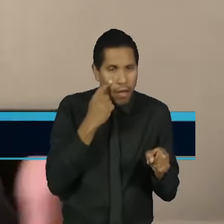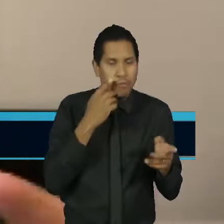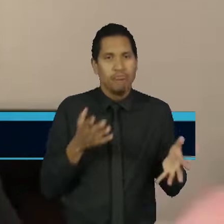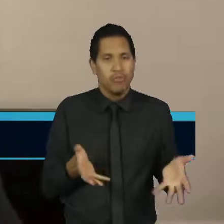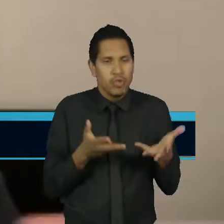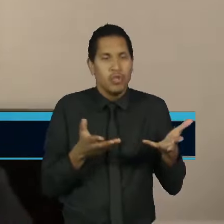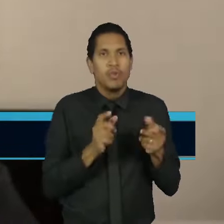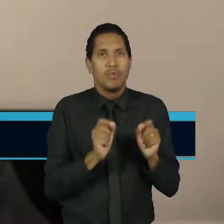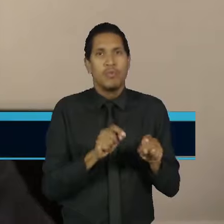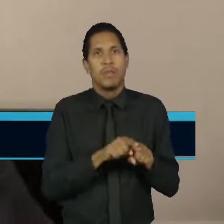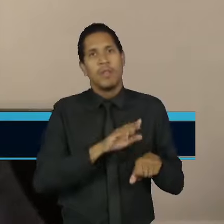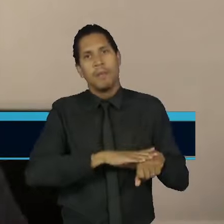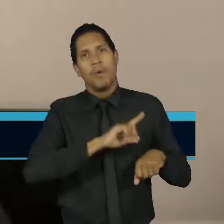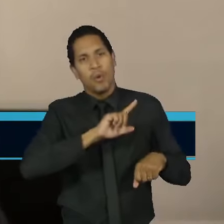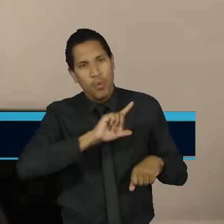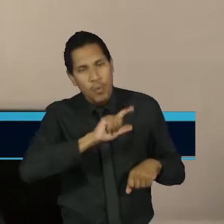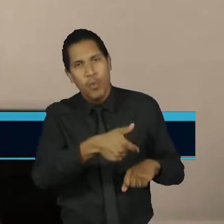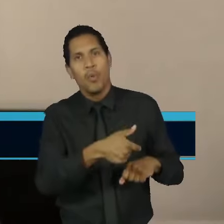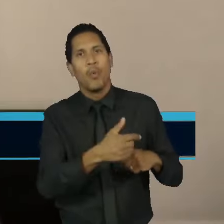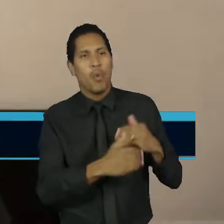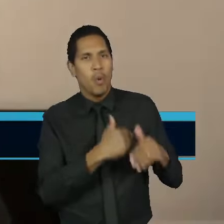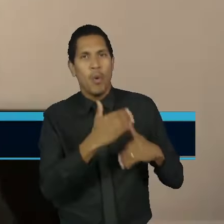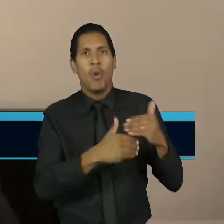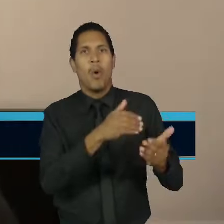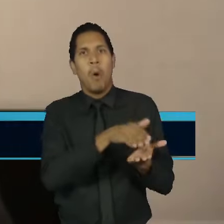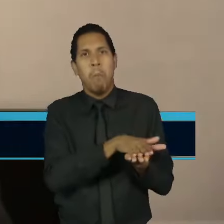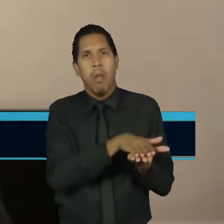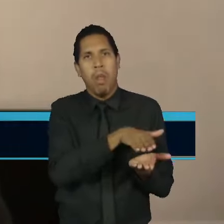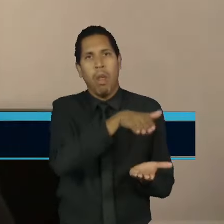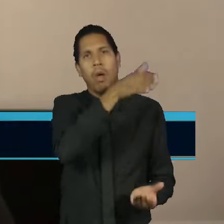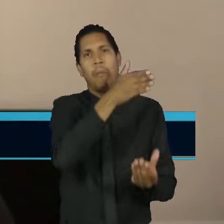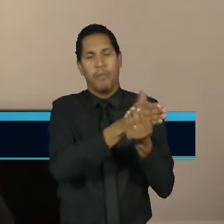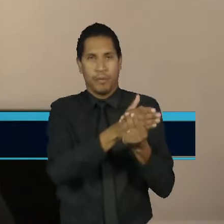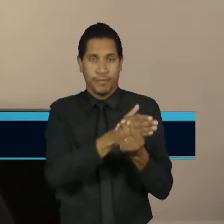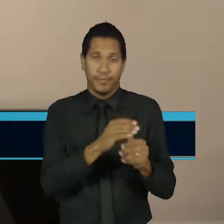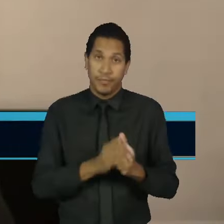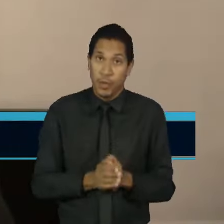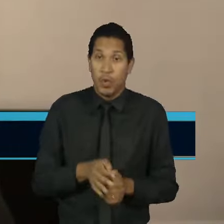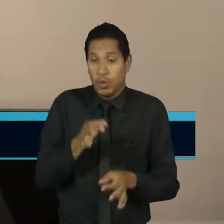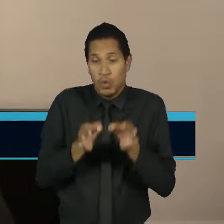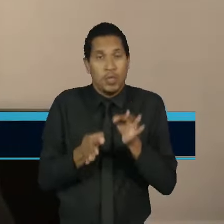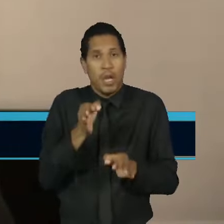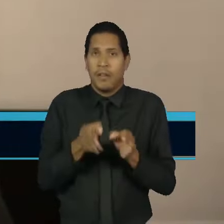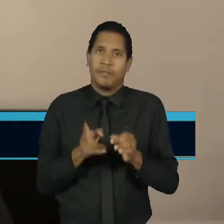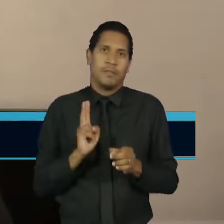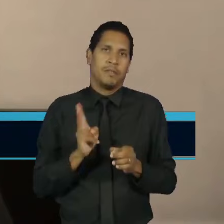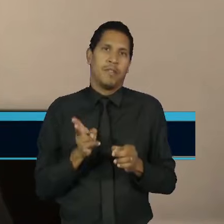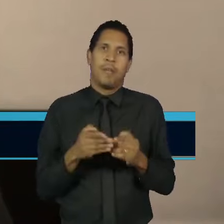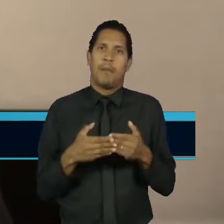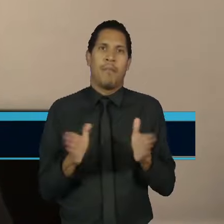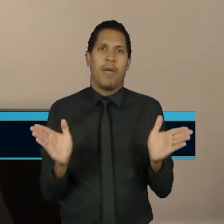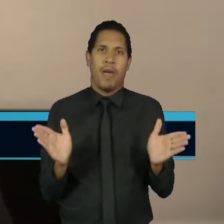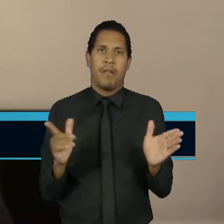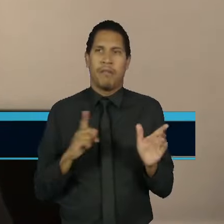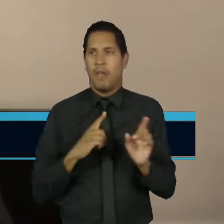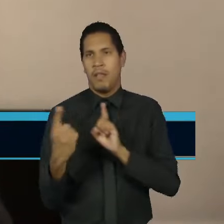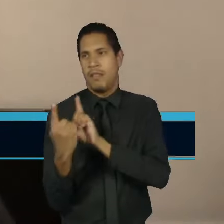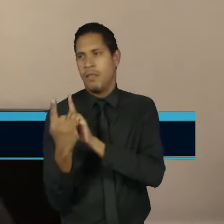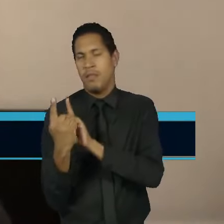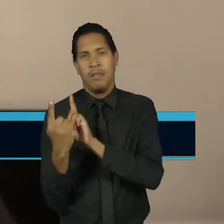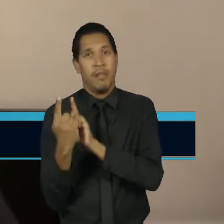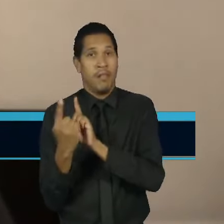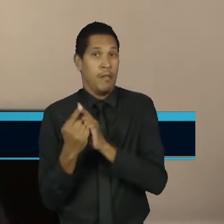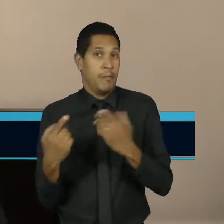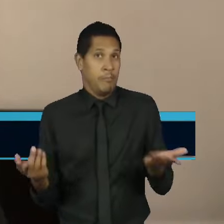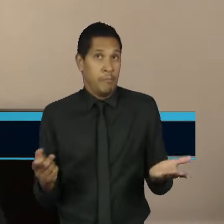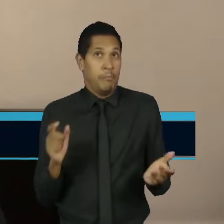gerando, por consequência, um número absurdo de processos. O Poder Judiciário é uma porta que nunca se fecha, ela sempre está aberta ao cidadão. Então, essa